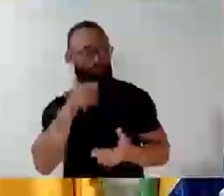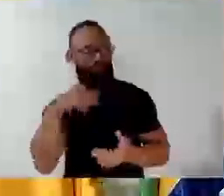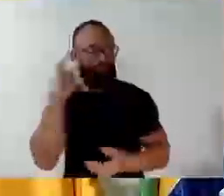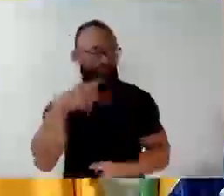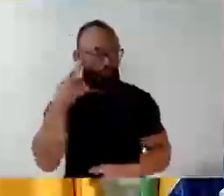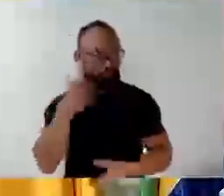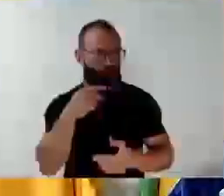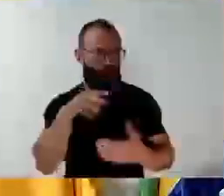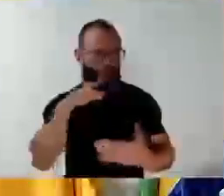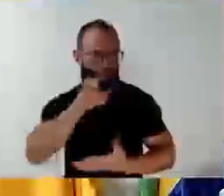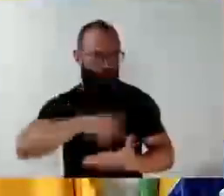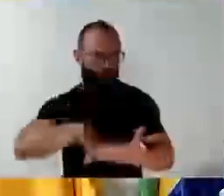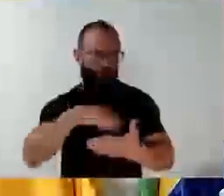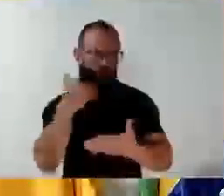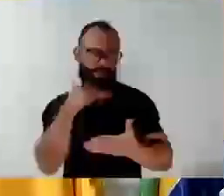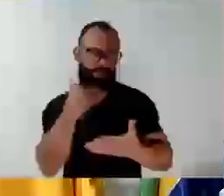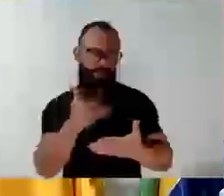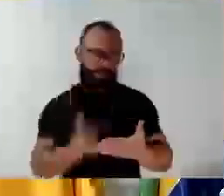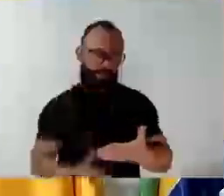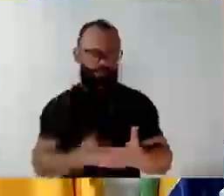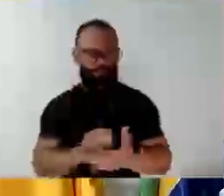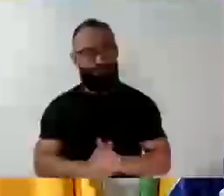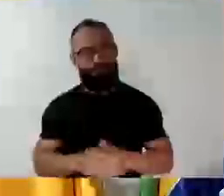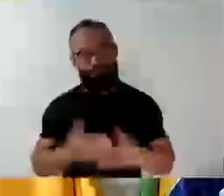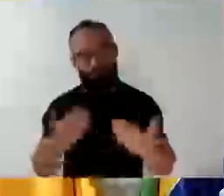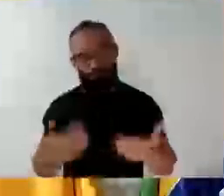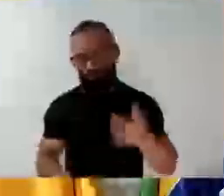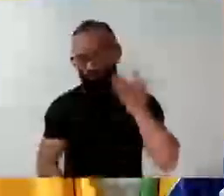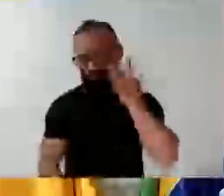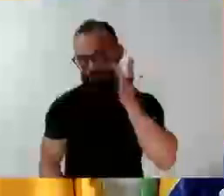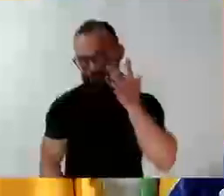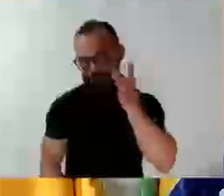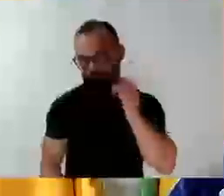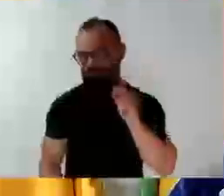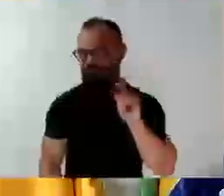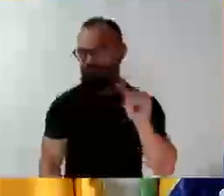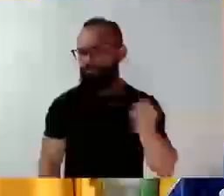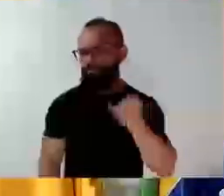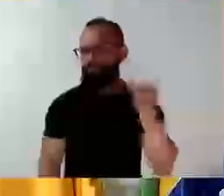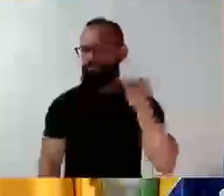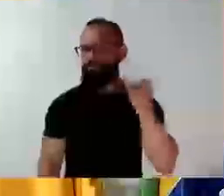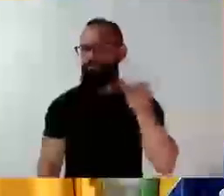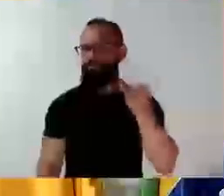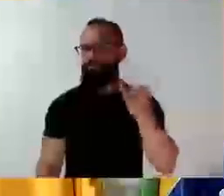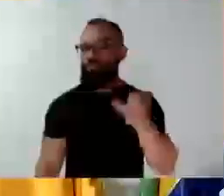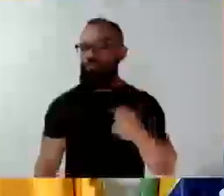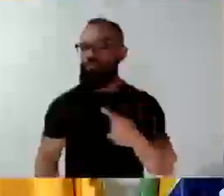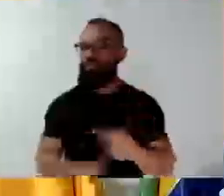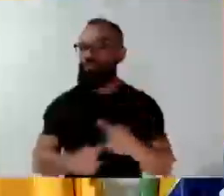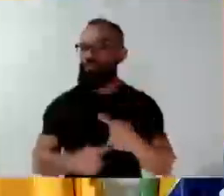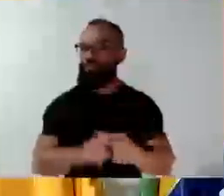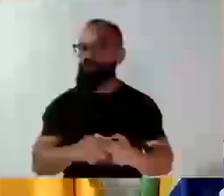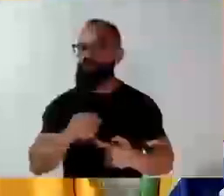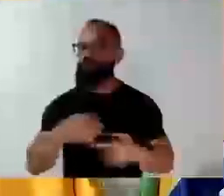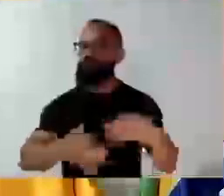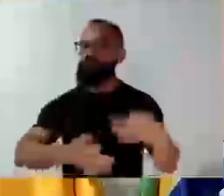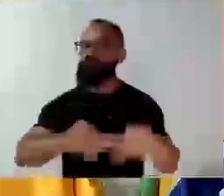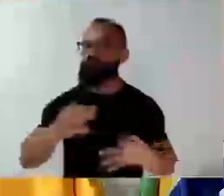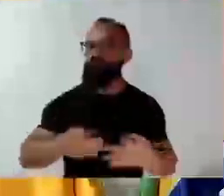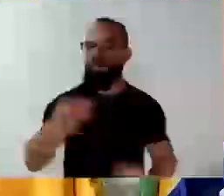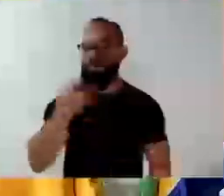requerimento. E eu acho bastante pertinente, porque é muito injusto. As pessoas estão pagando multas